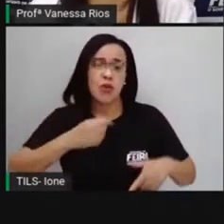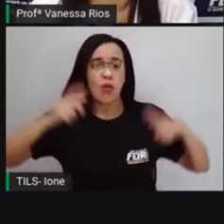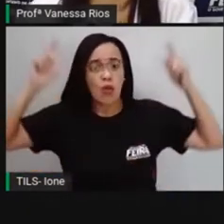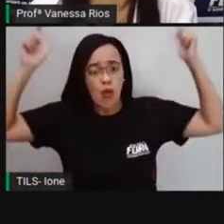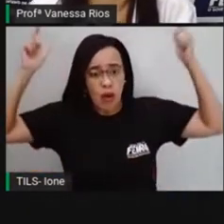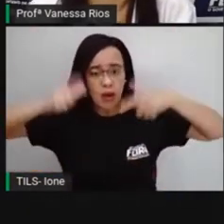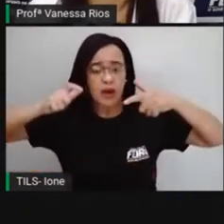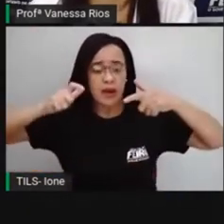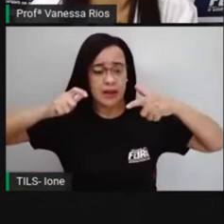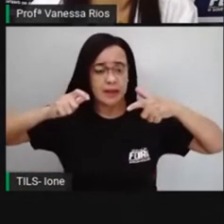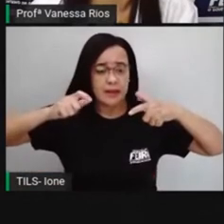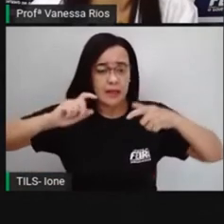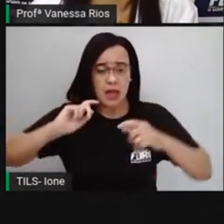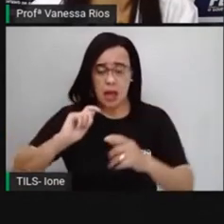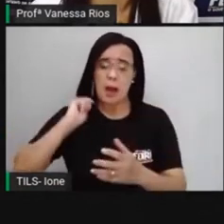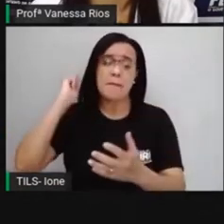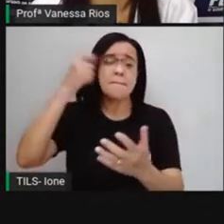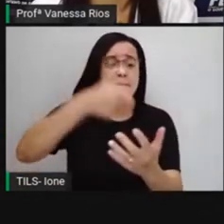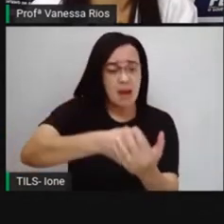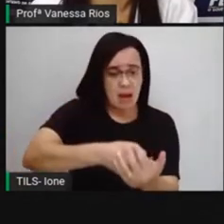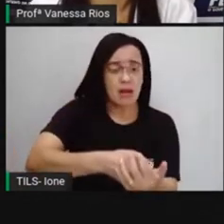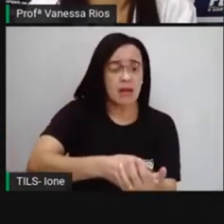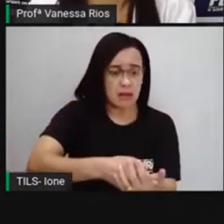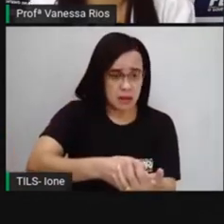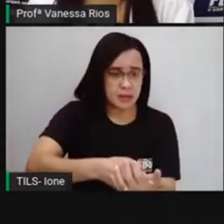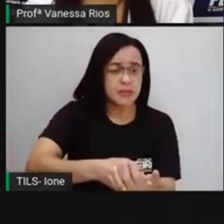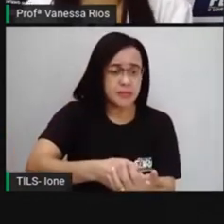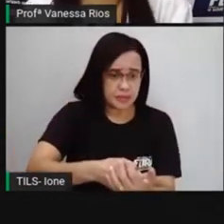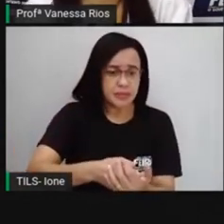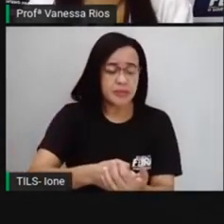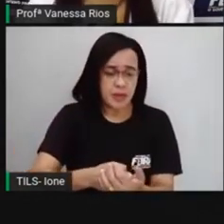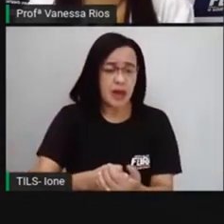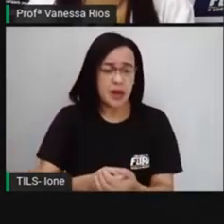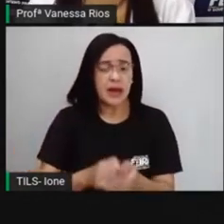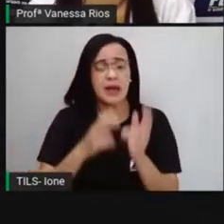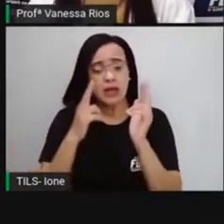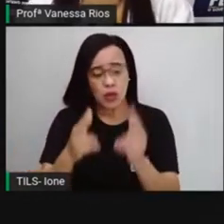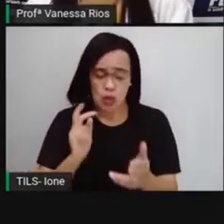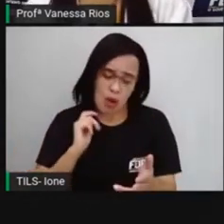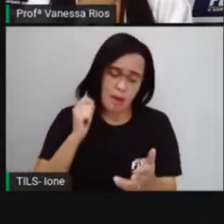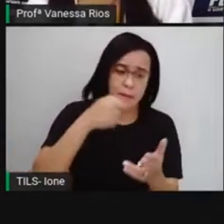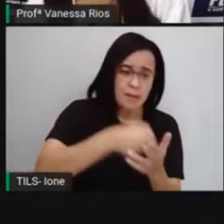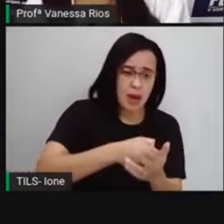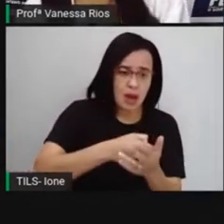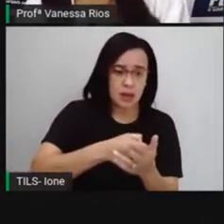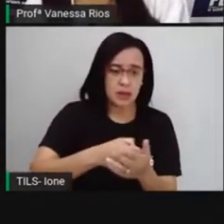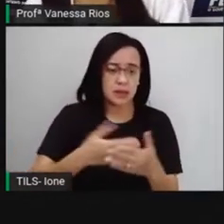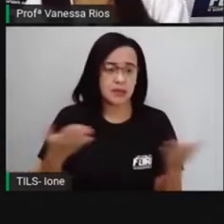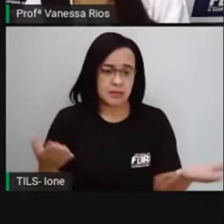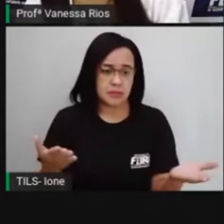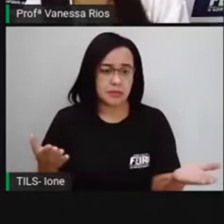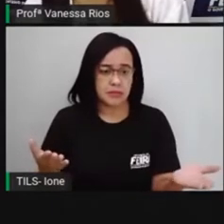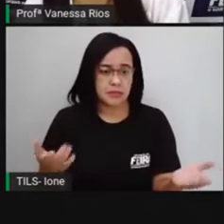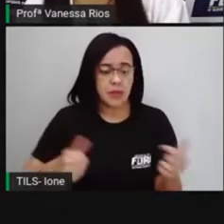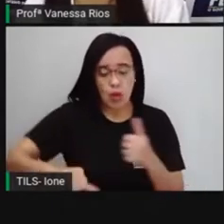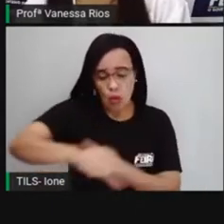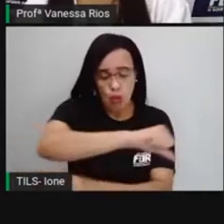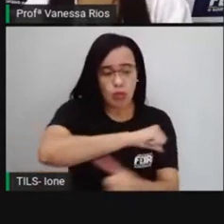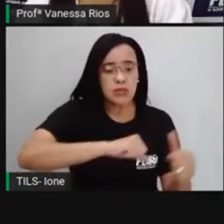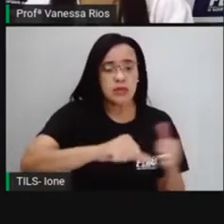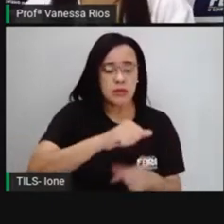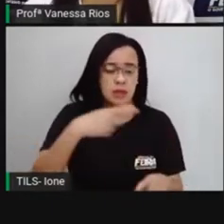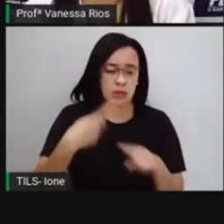dele devolver, prestar ali um serviço como um pagamento. Era o contrário, né, a gente trabalha para receber algo, eles